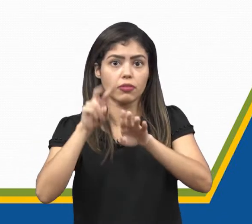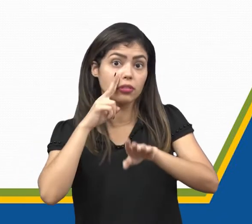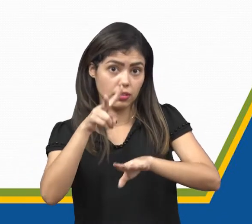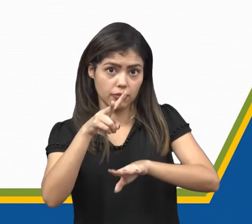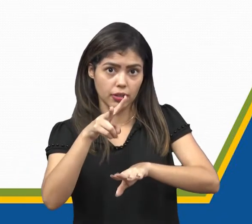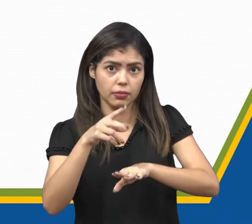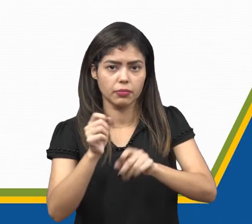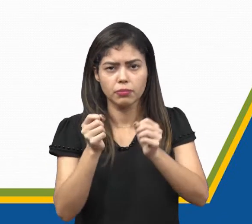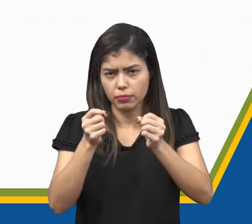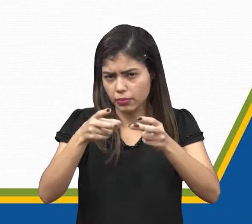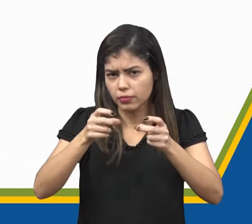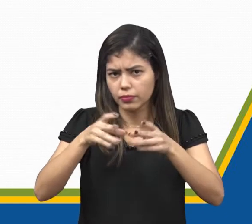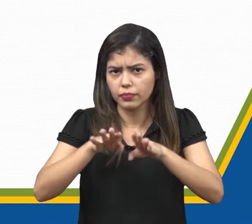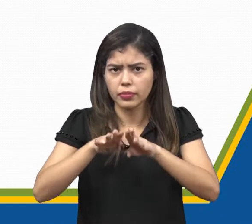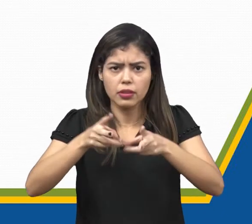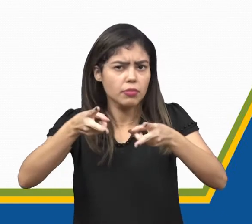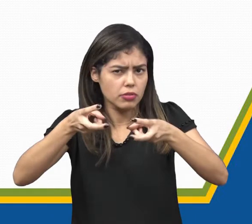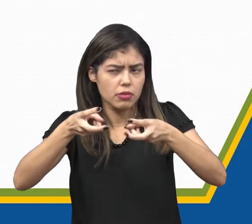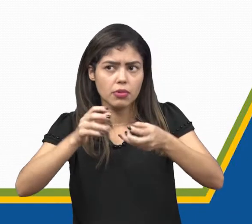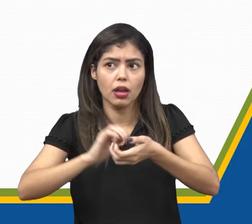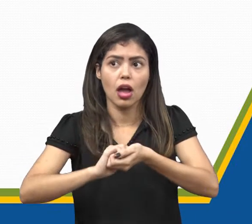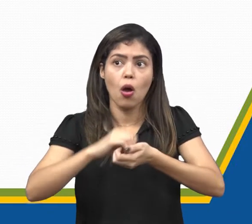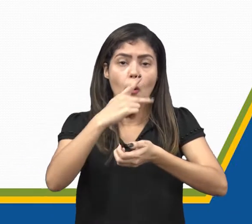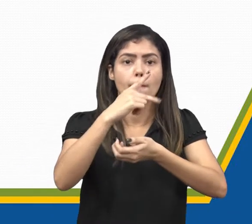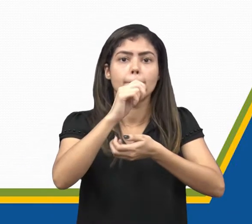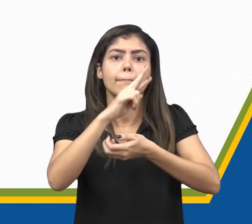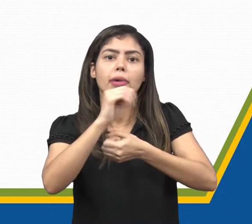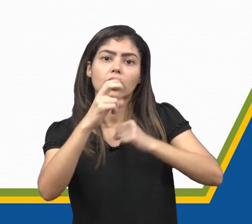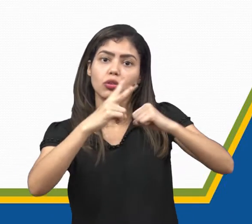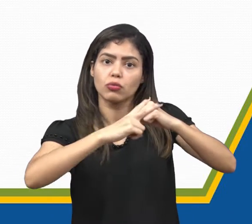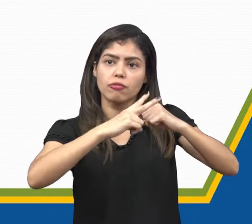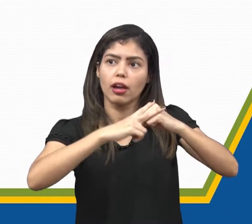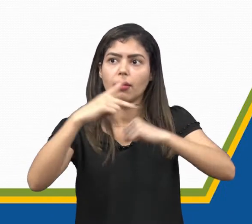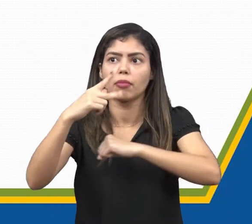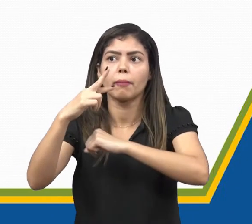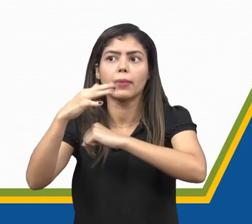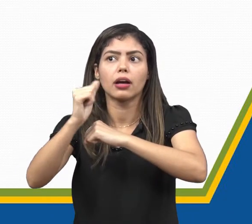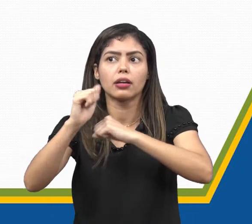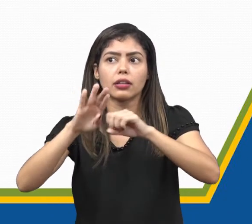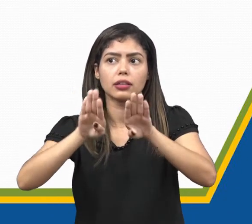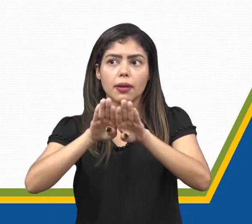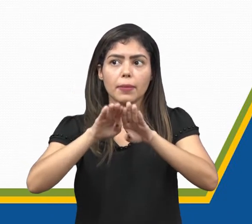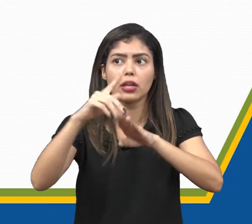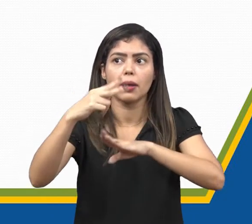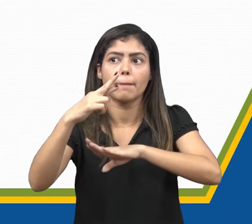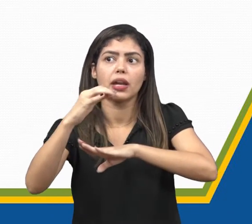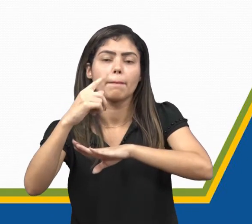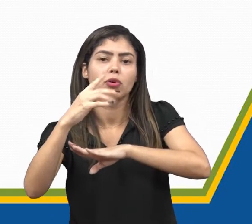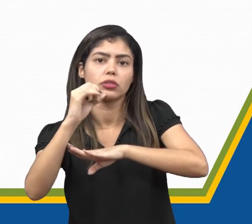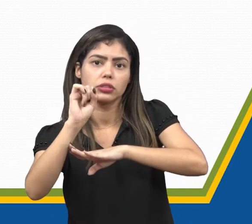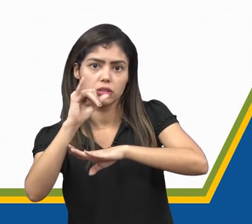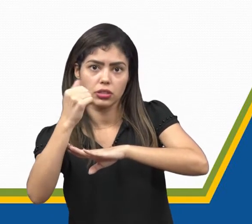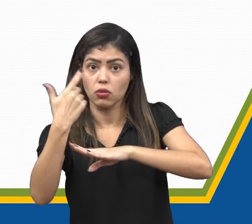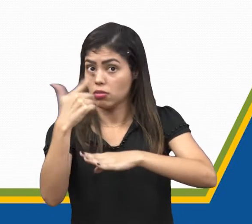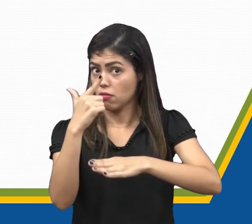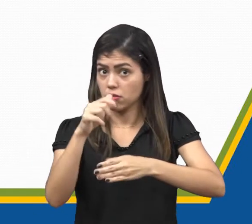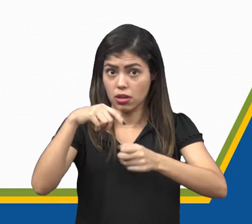evidente para você, tanto para do verbo parar quanto para de preposição não contém mais acento.